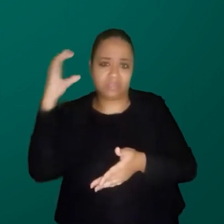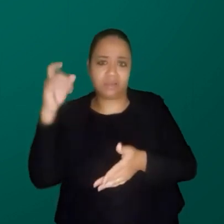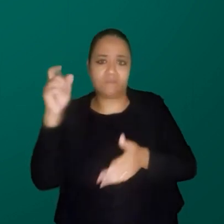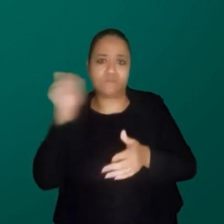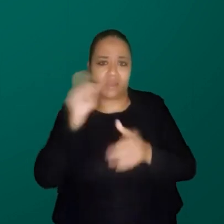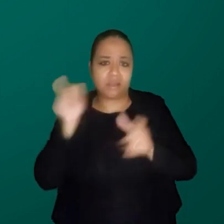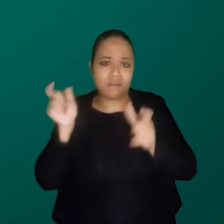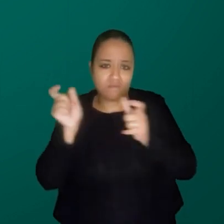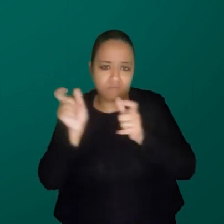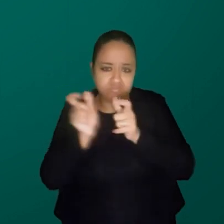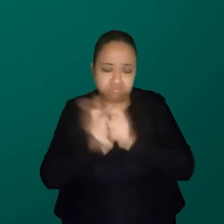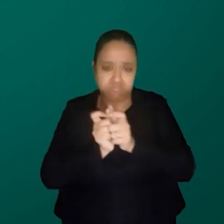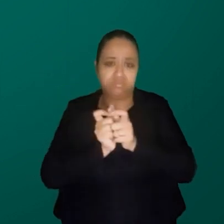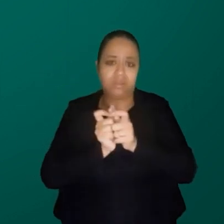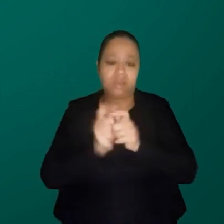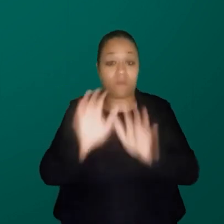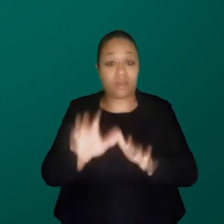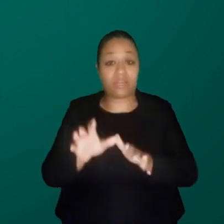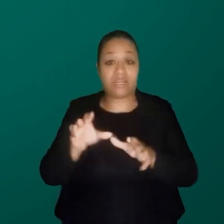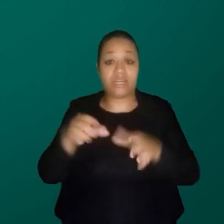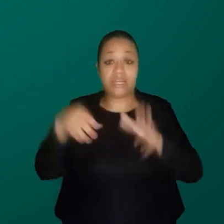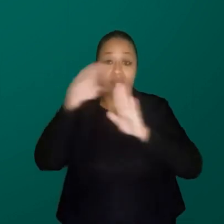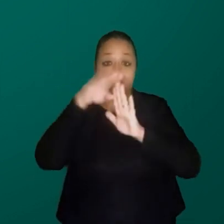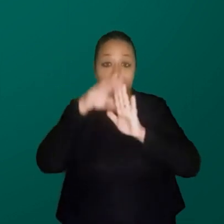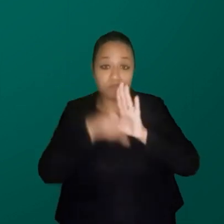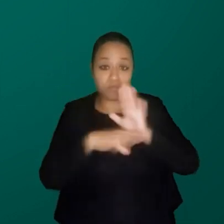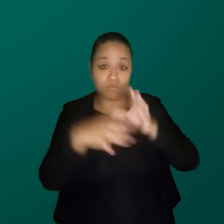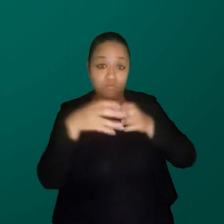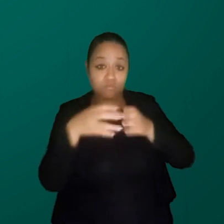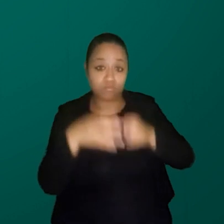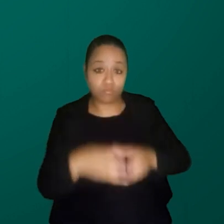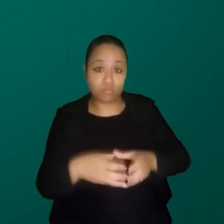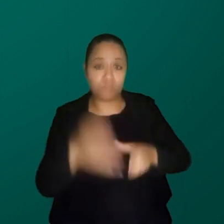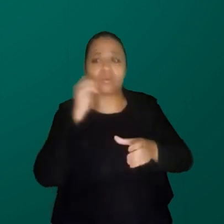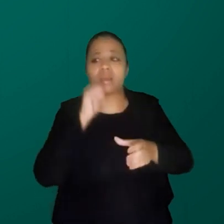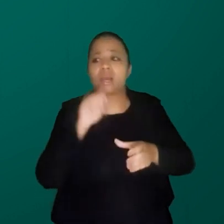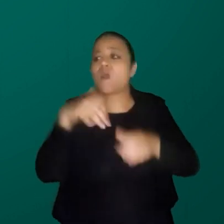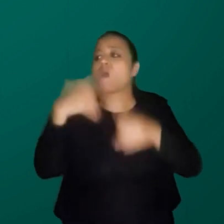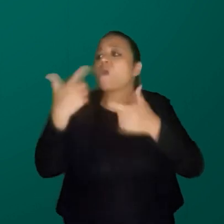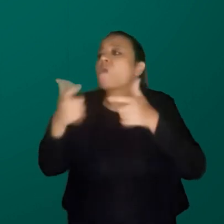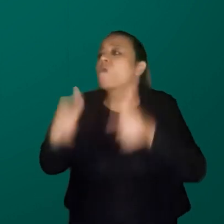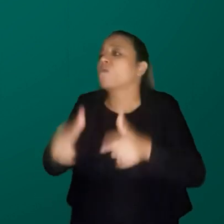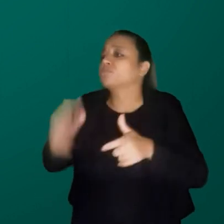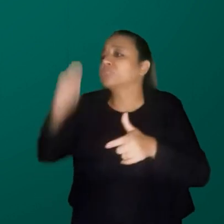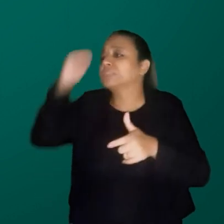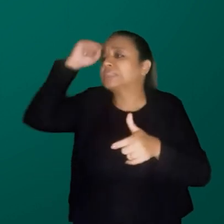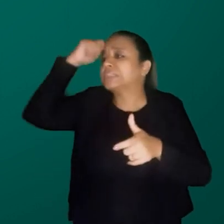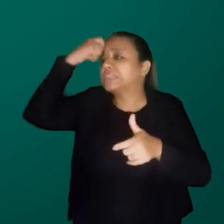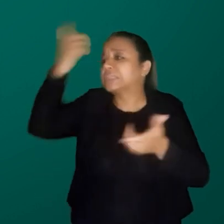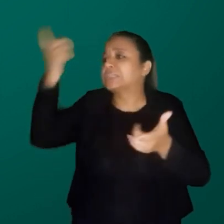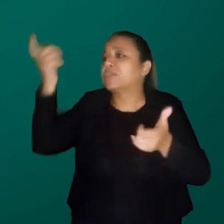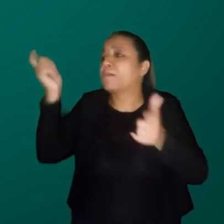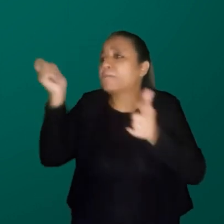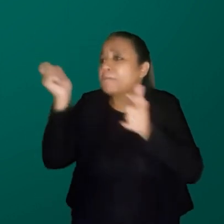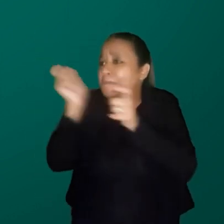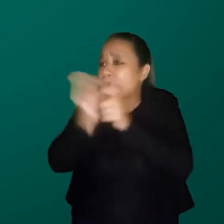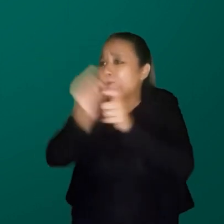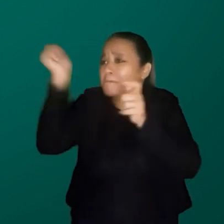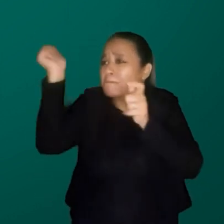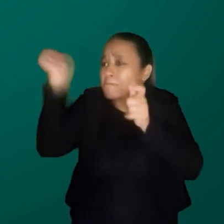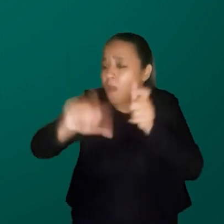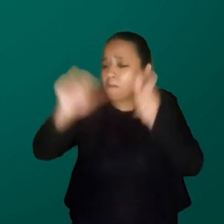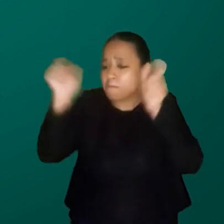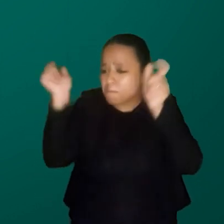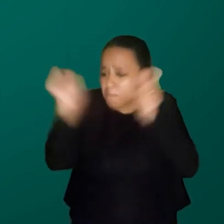olhar dentro dessa categoria mulher, onde estão as mulheres negras, é um número muito menor ainda, a gente tem um número de